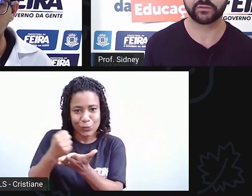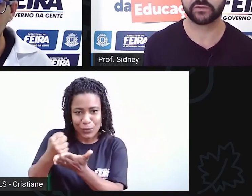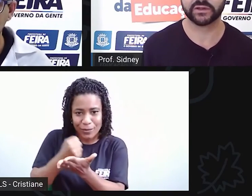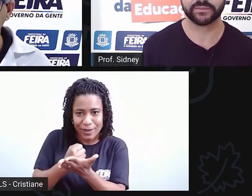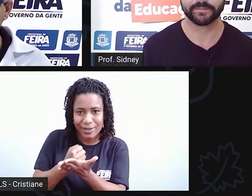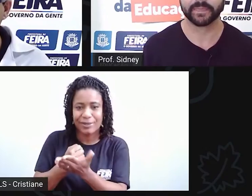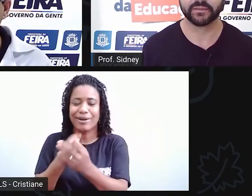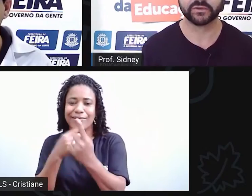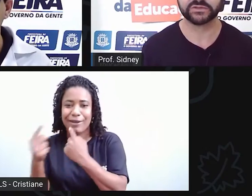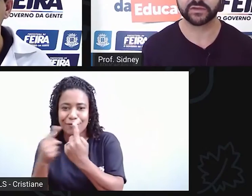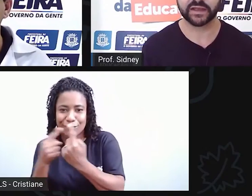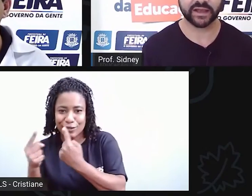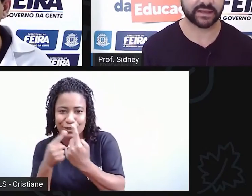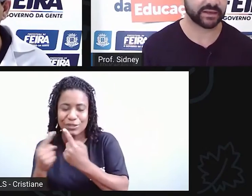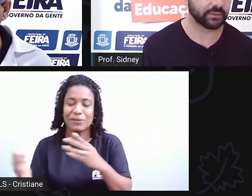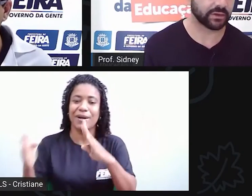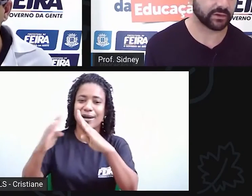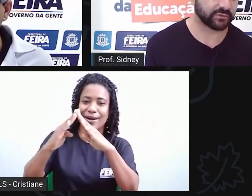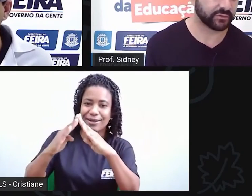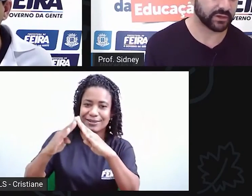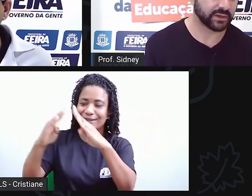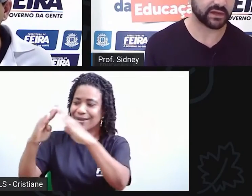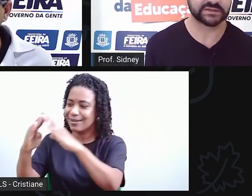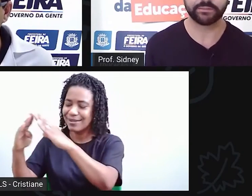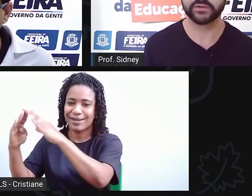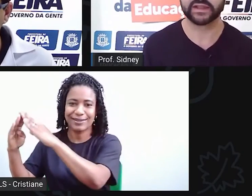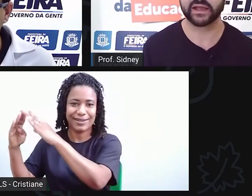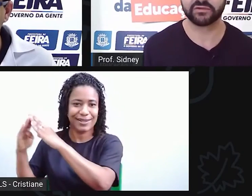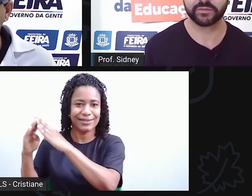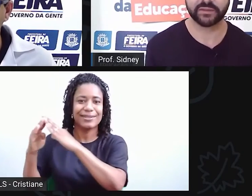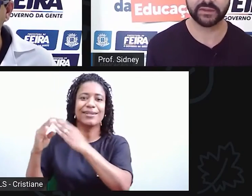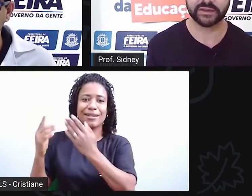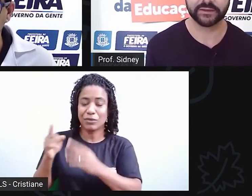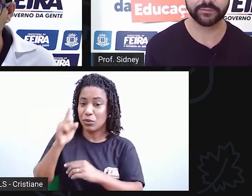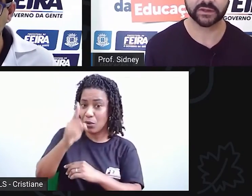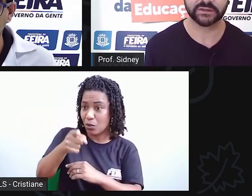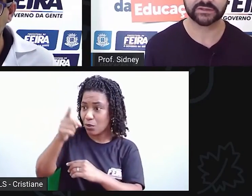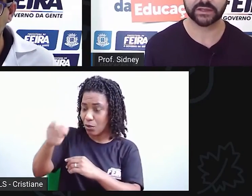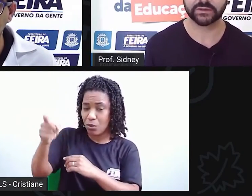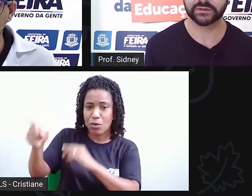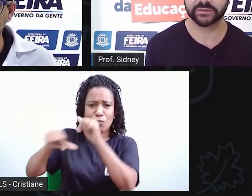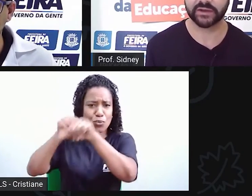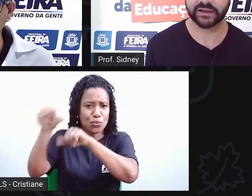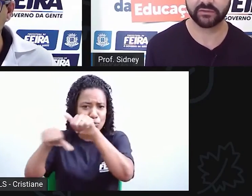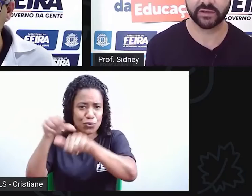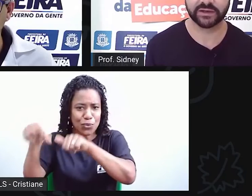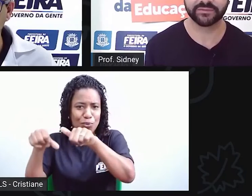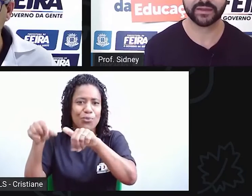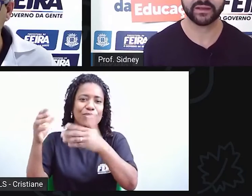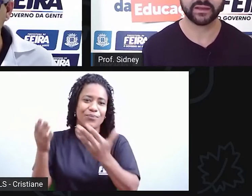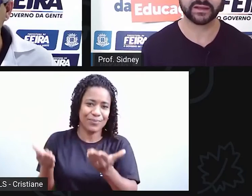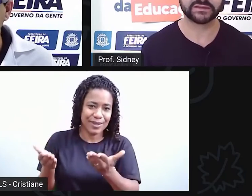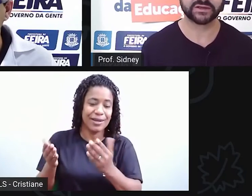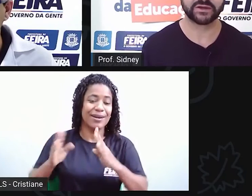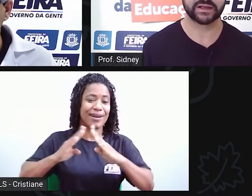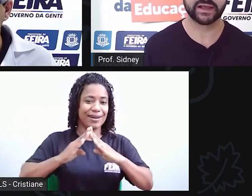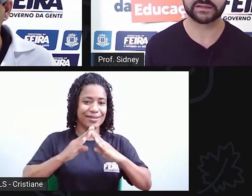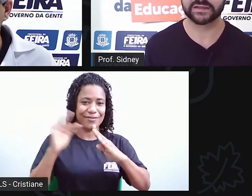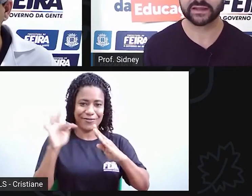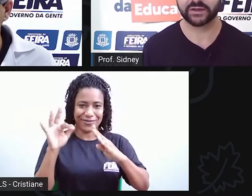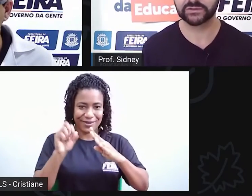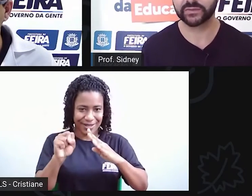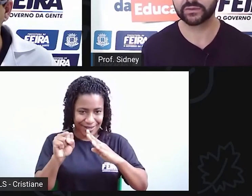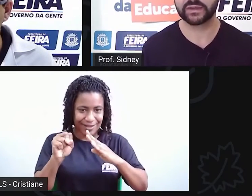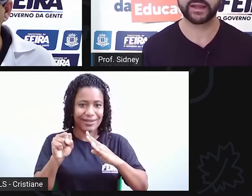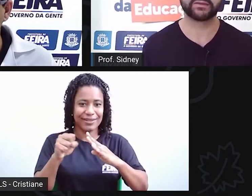casa que foi modificada. Elas apontavam para mim, já que eu não tinha morado em feira. Elas diziam, olha, a